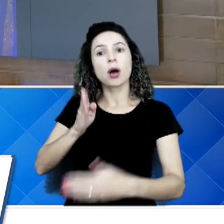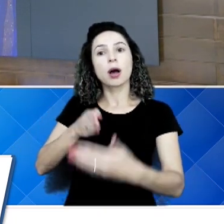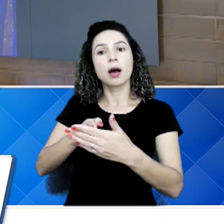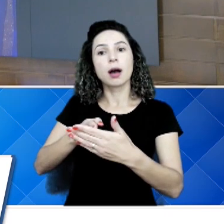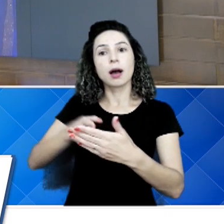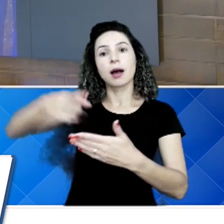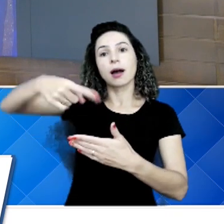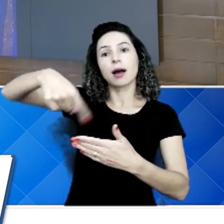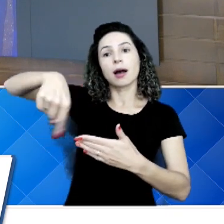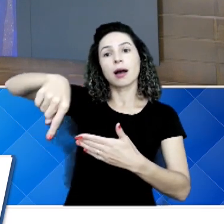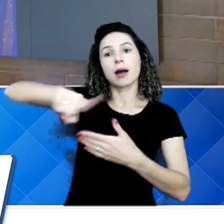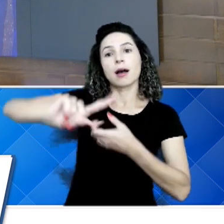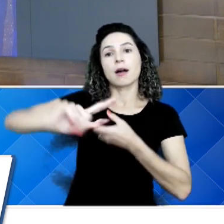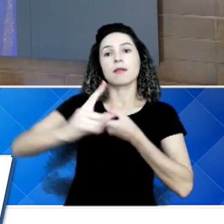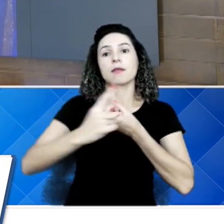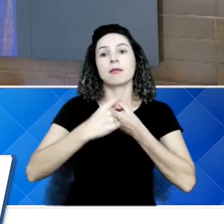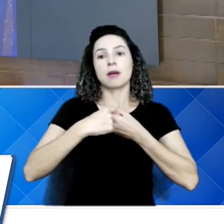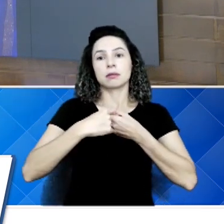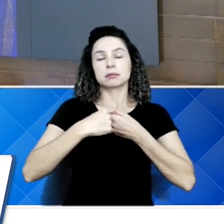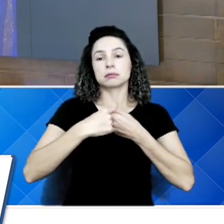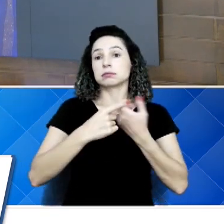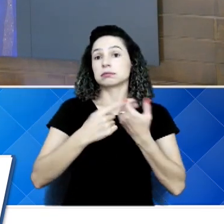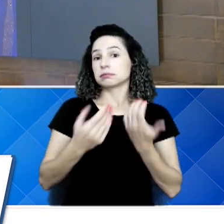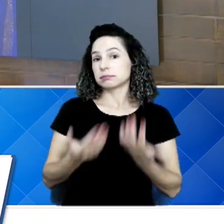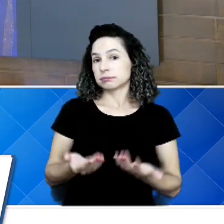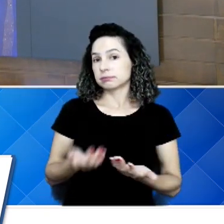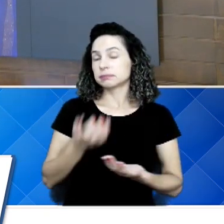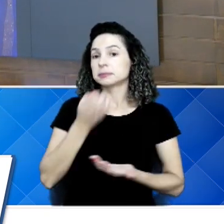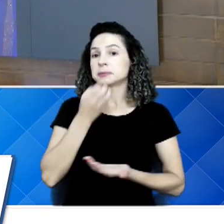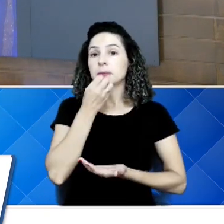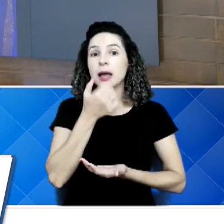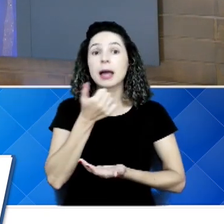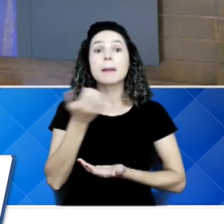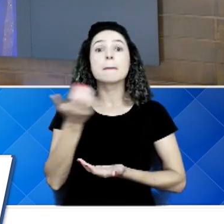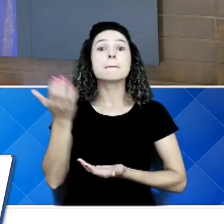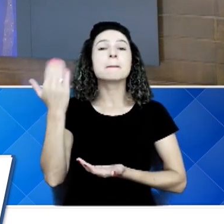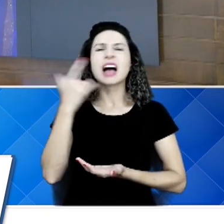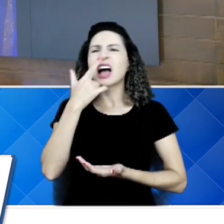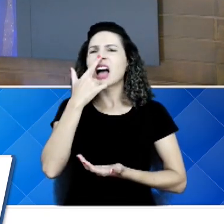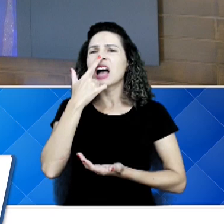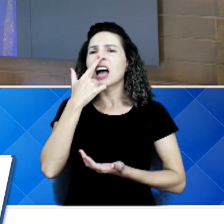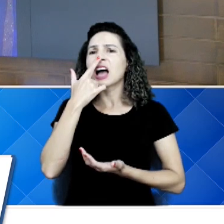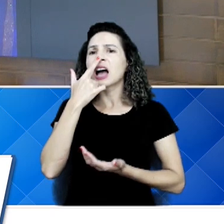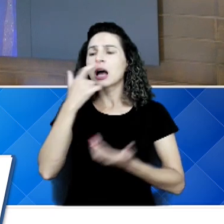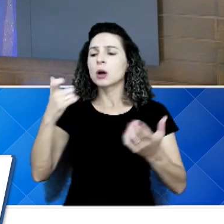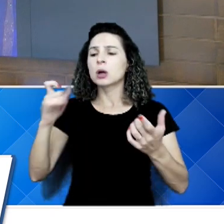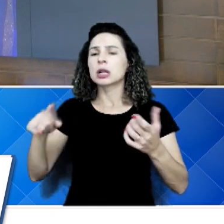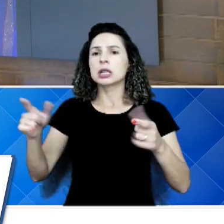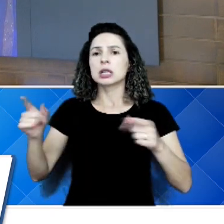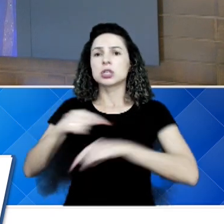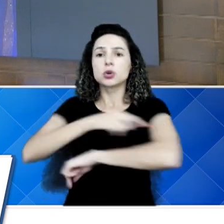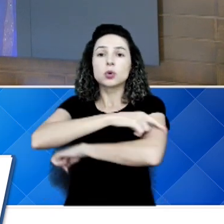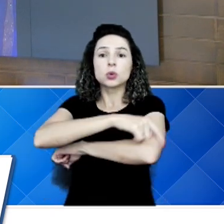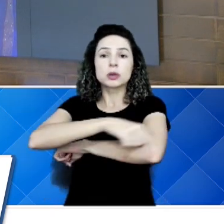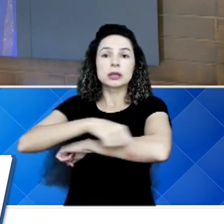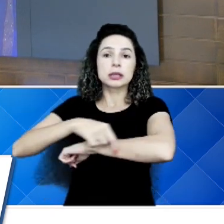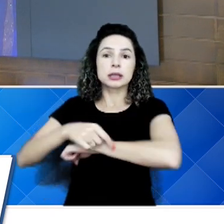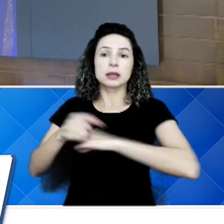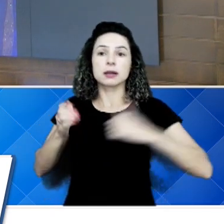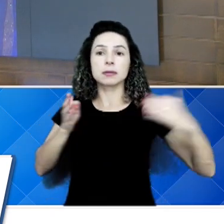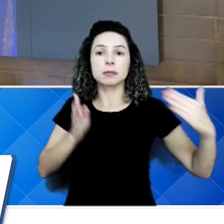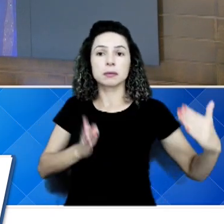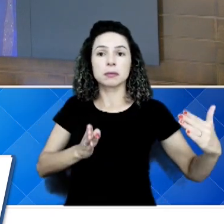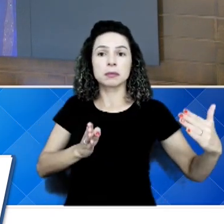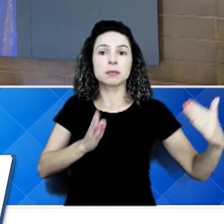voltar. Muito bem. E lá tinha-se lixeiras que ficavam nas esquinas dessas ruas. Isso